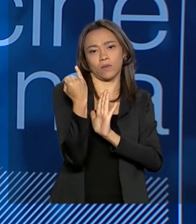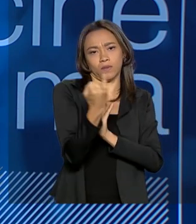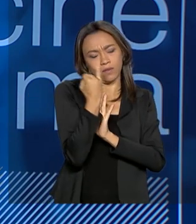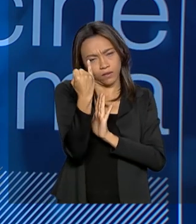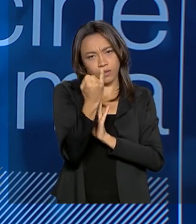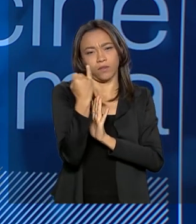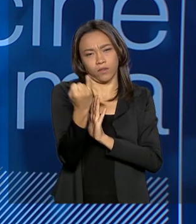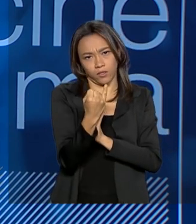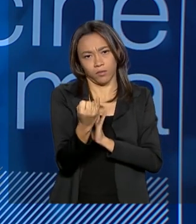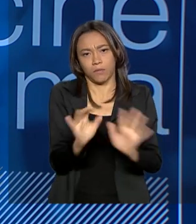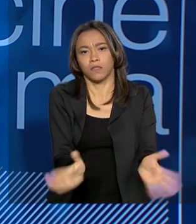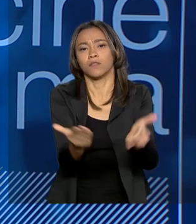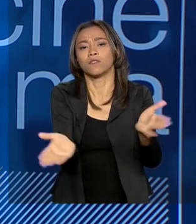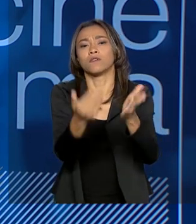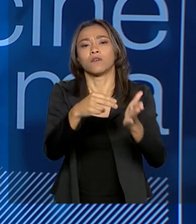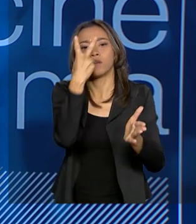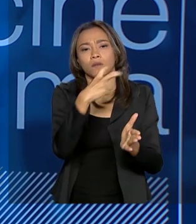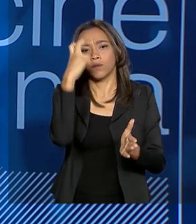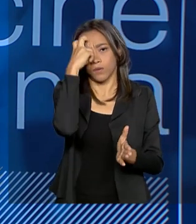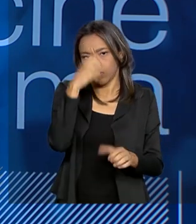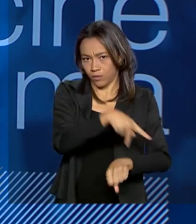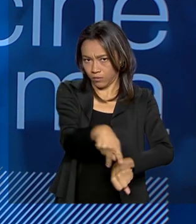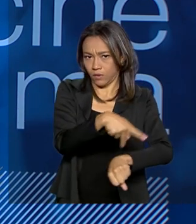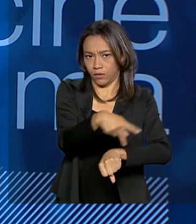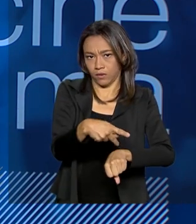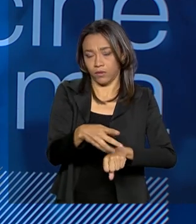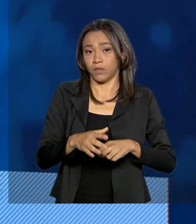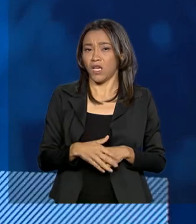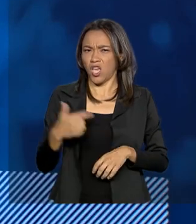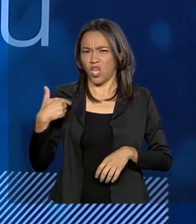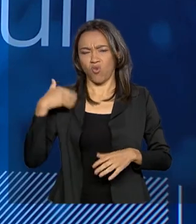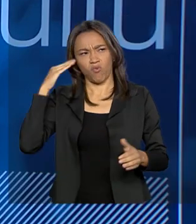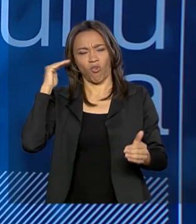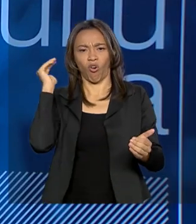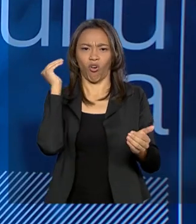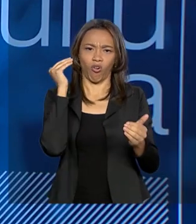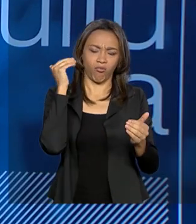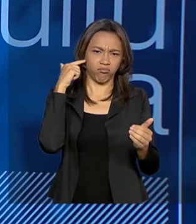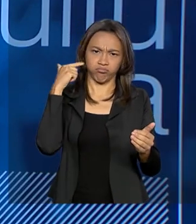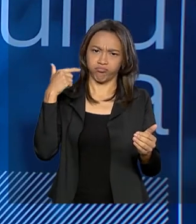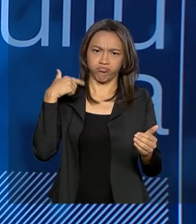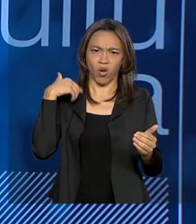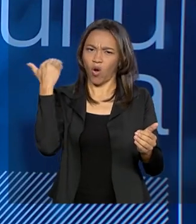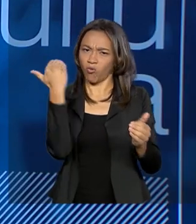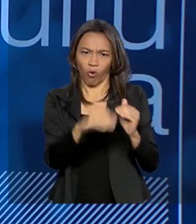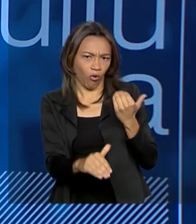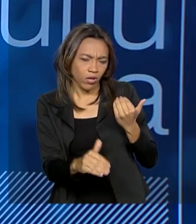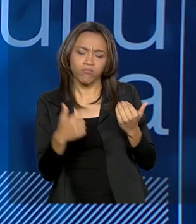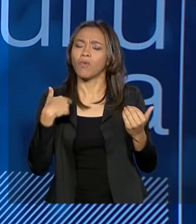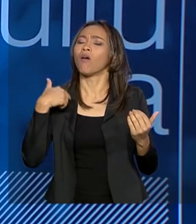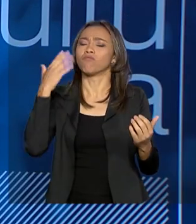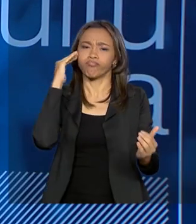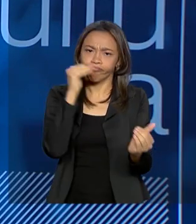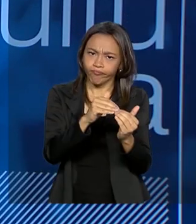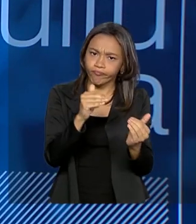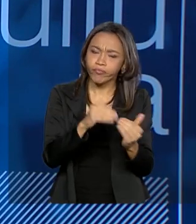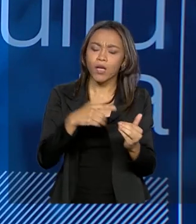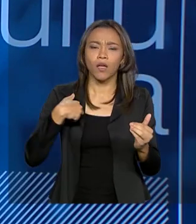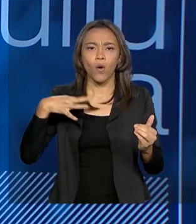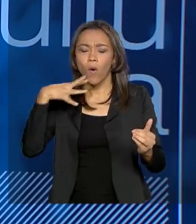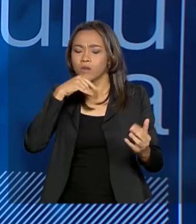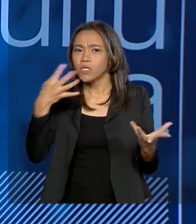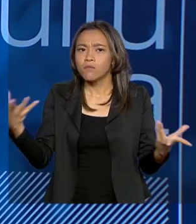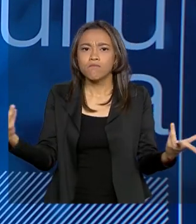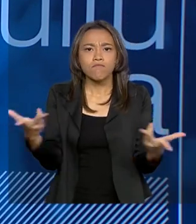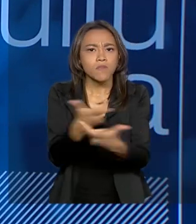de um país, do nosso país. Não tenho absolutamente nada contra a Lei Rouanet. Acho incrível que empresas possam destinar